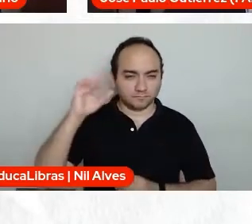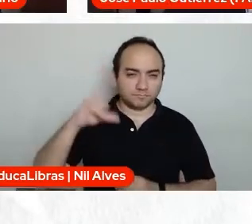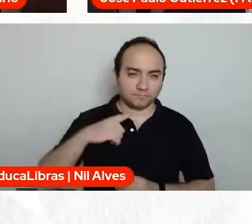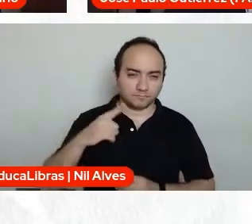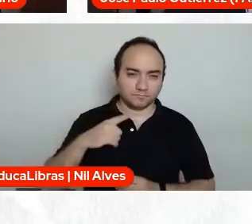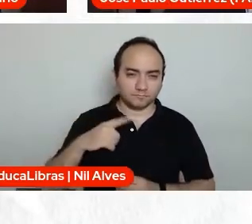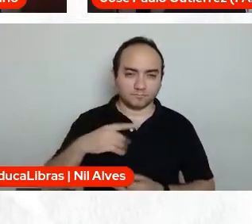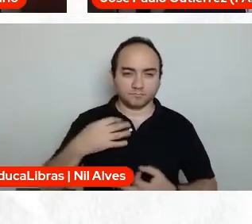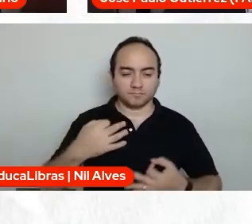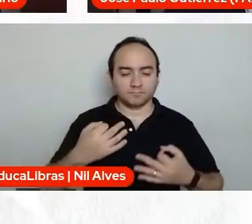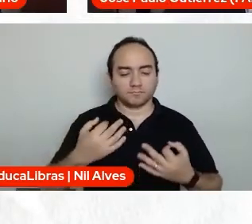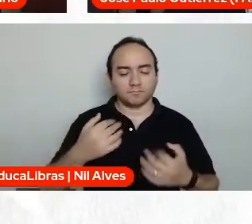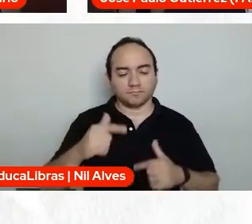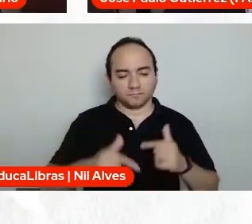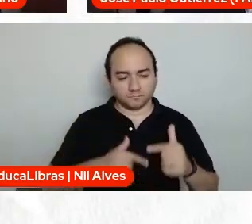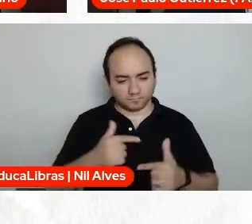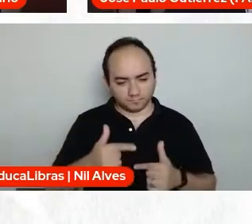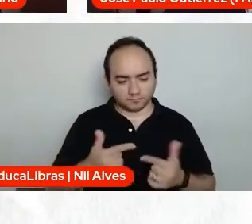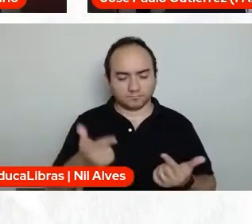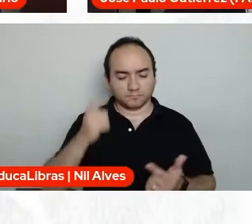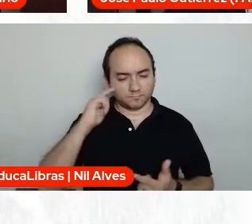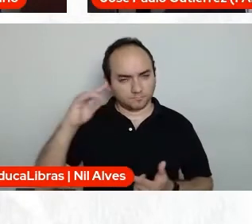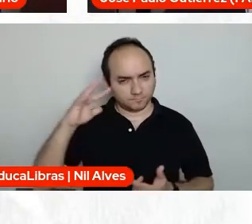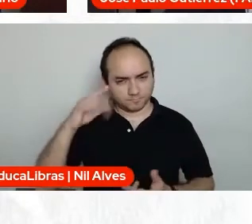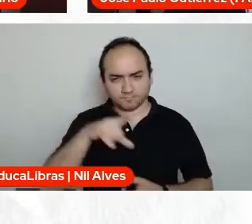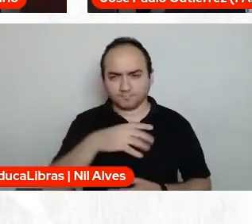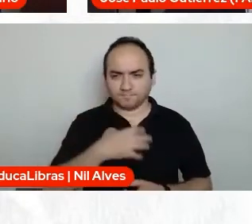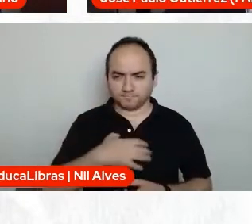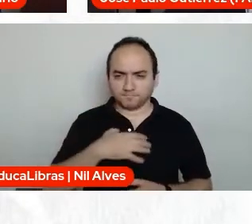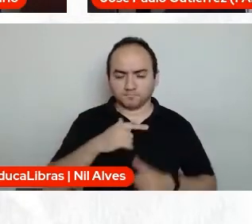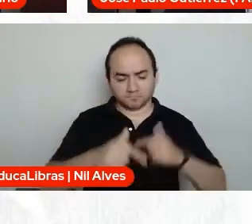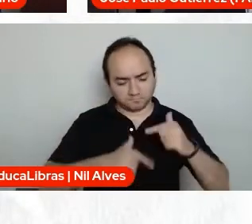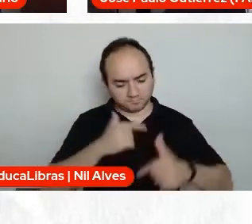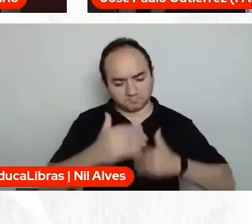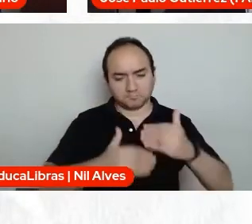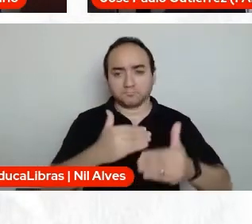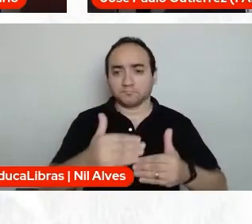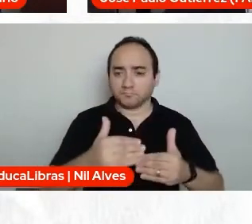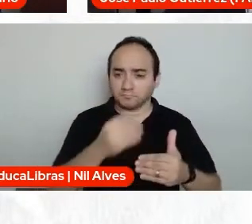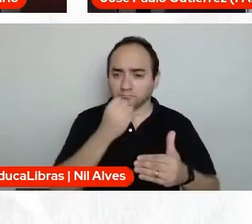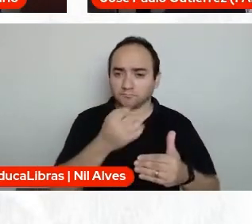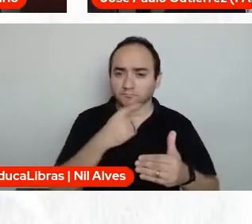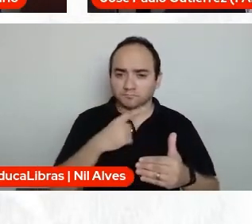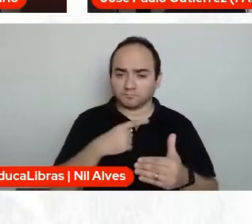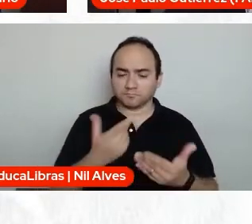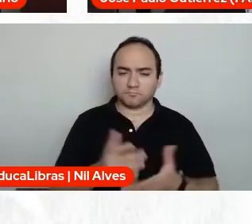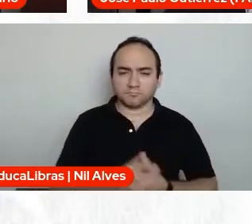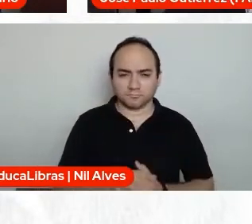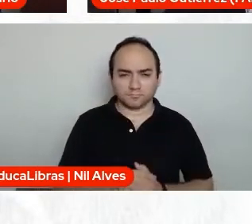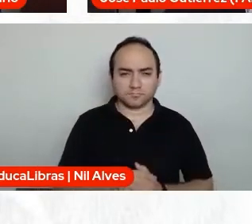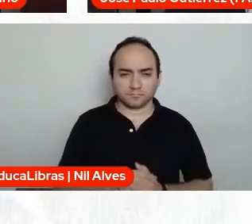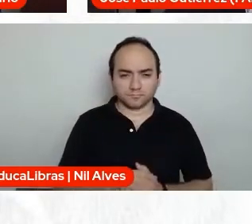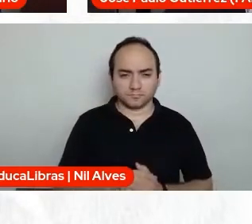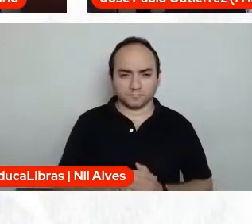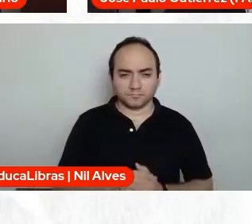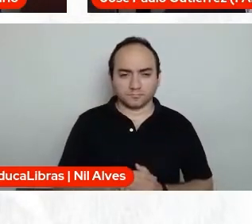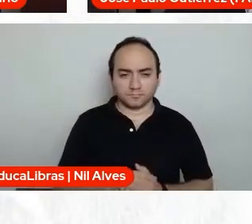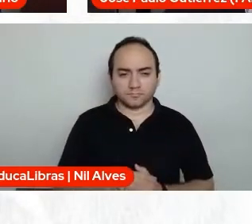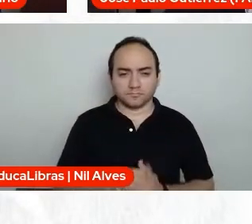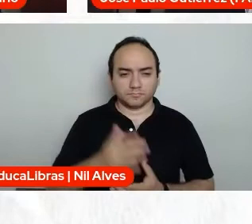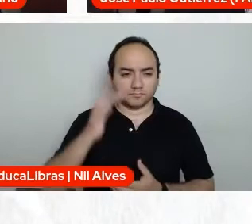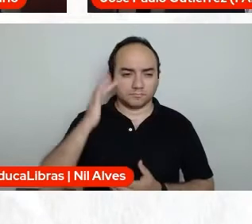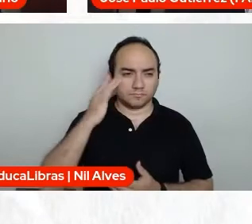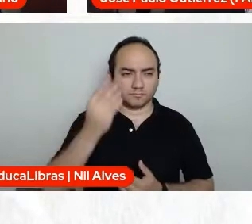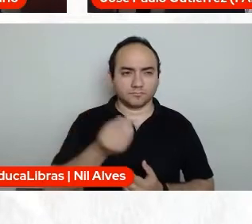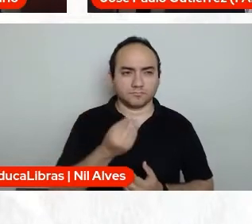indignação, né? Enfim, é um trabalho constante. importante. acho que eles acabam,